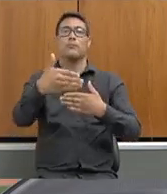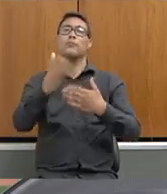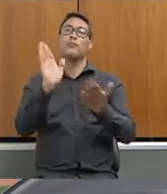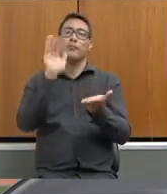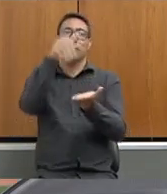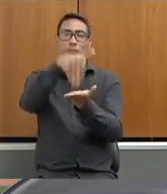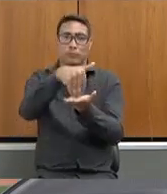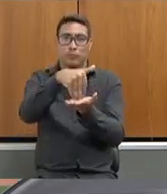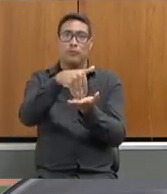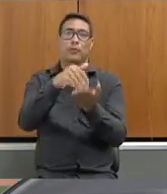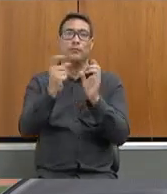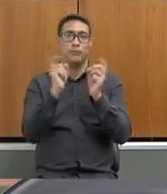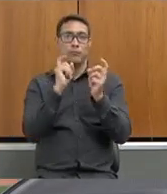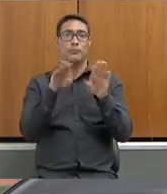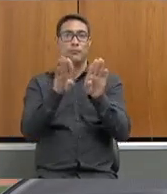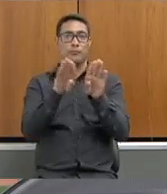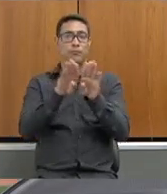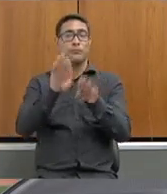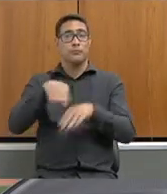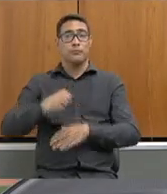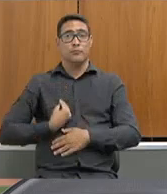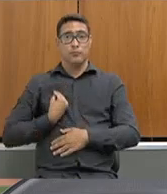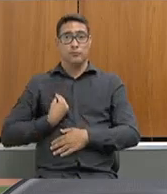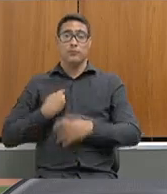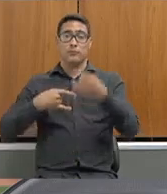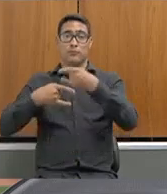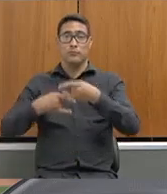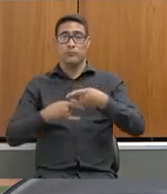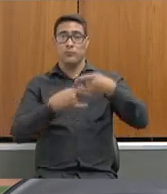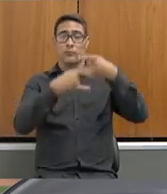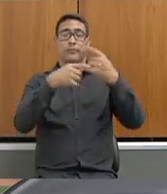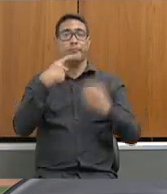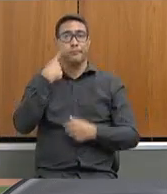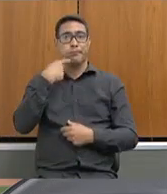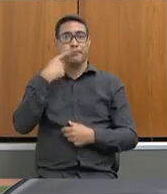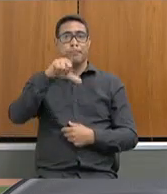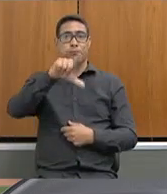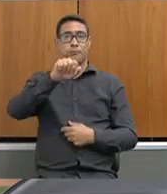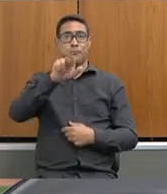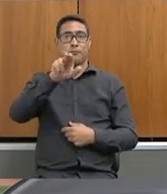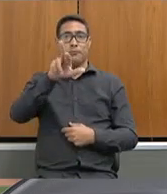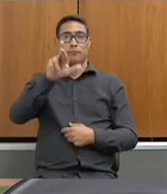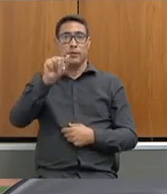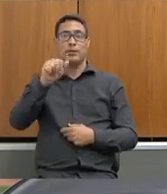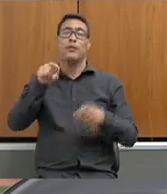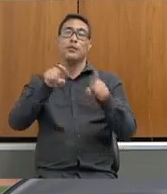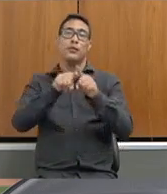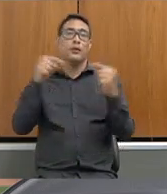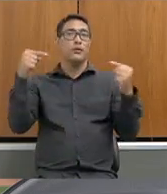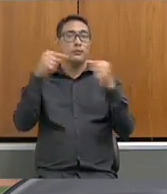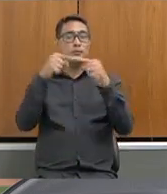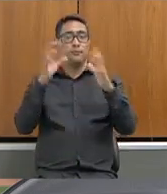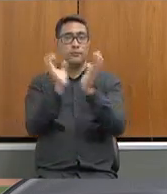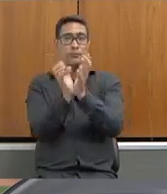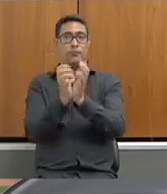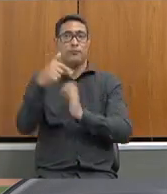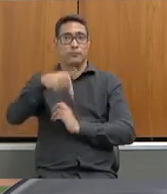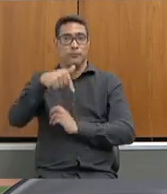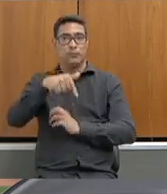desta reunião. Registro que também está conosco, virtualmente, a deputada Laura Serrano, que é membro efetivo desta comissão,